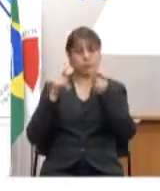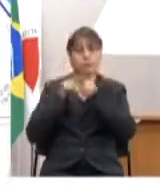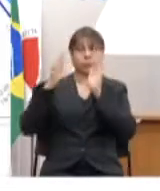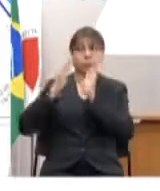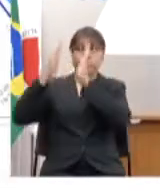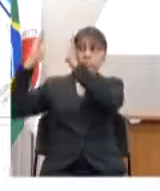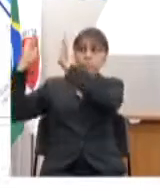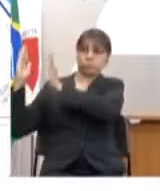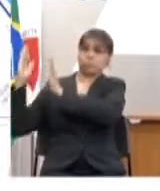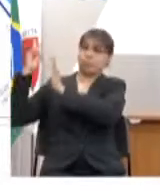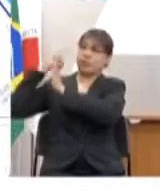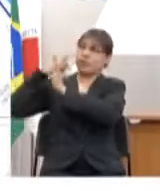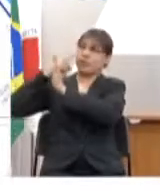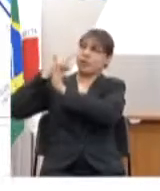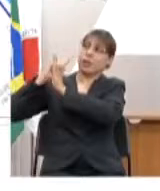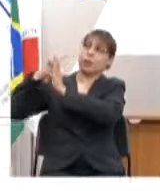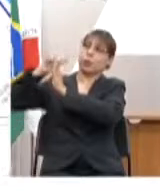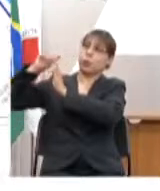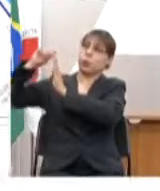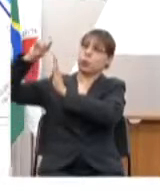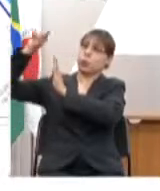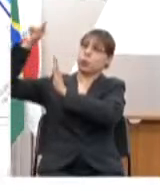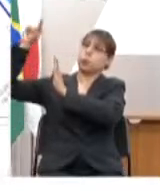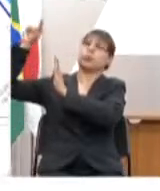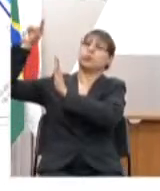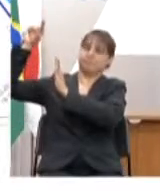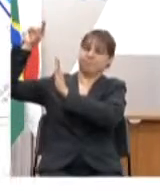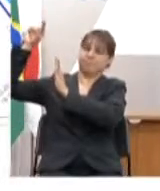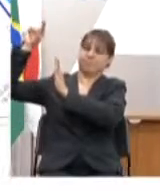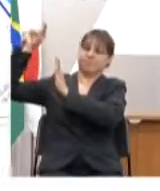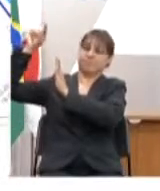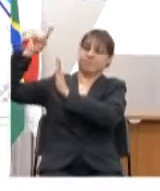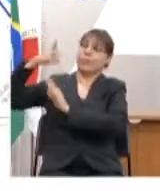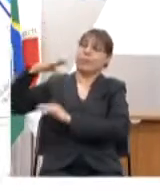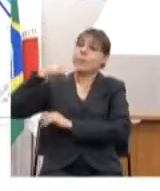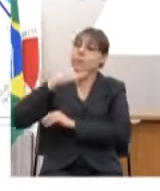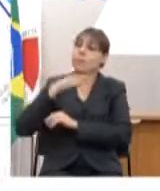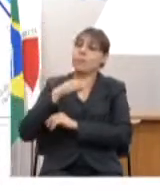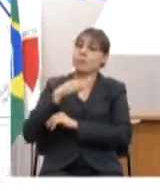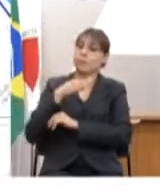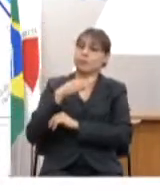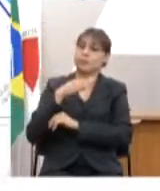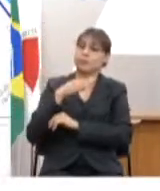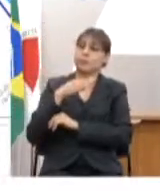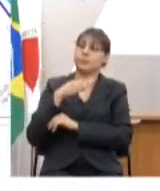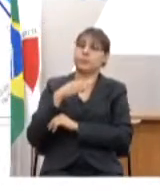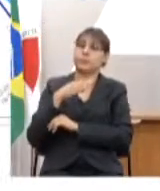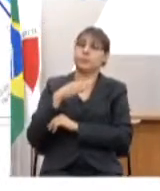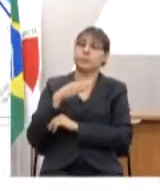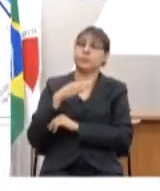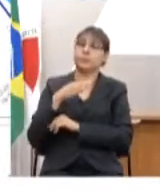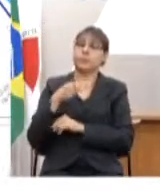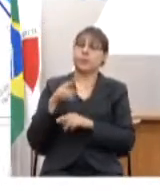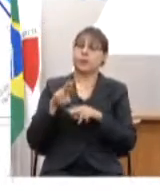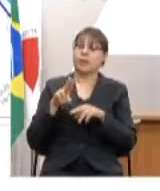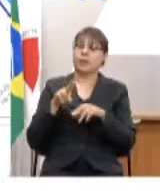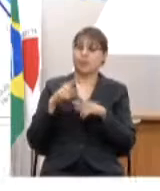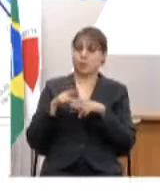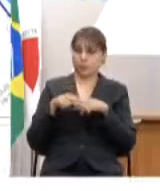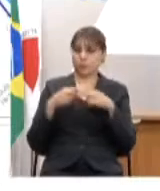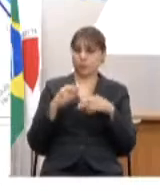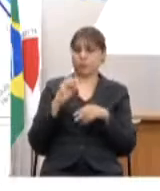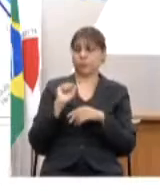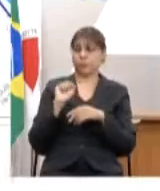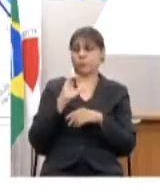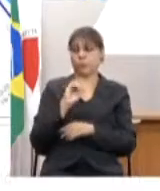já uma queda mais acentuada isso mostra a ocupação relativa de casos covid por que isso é